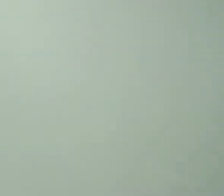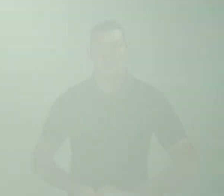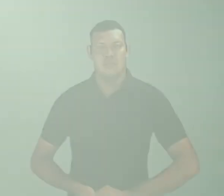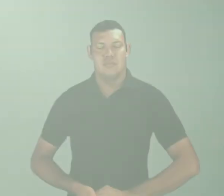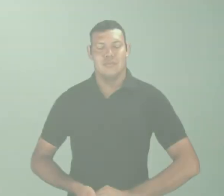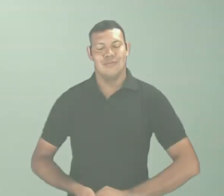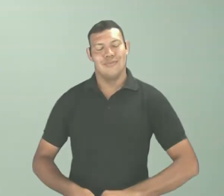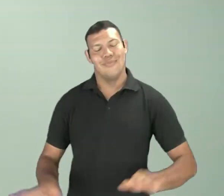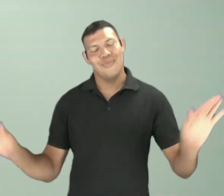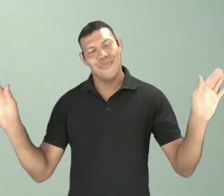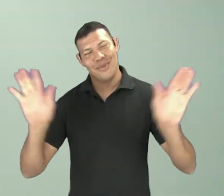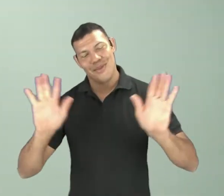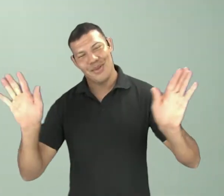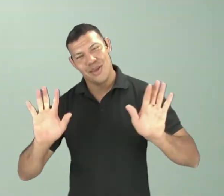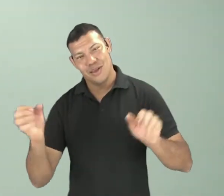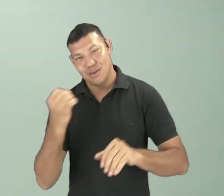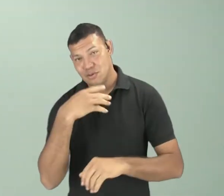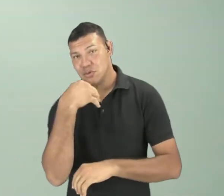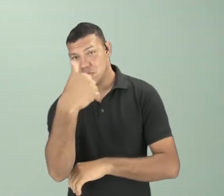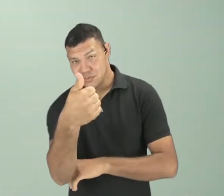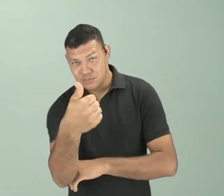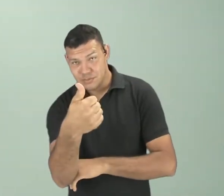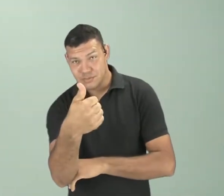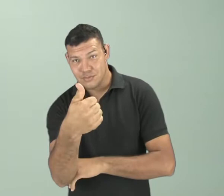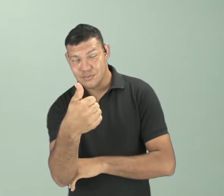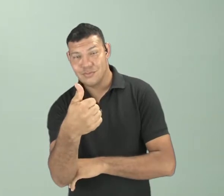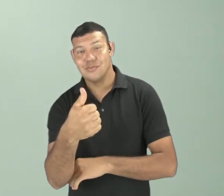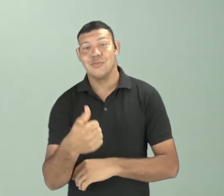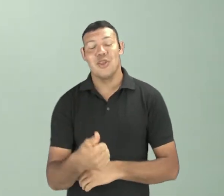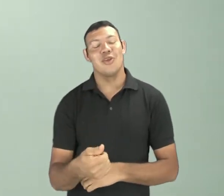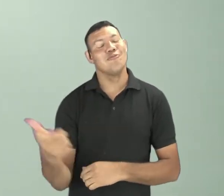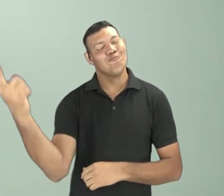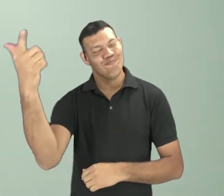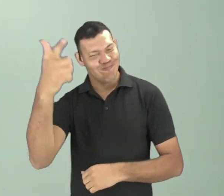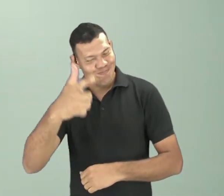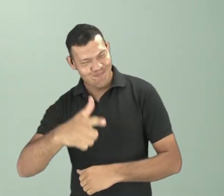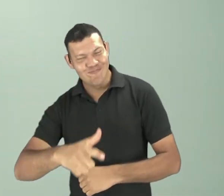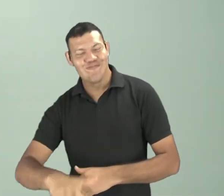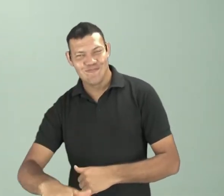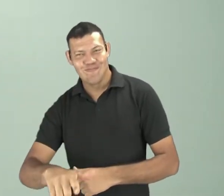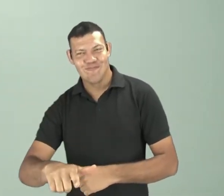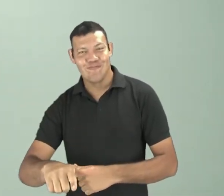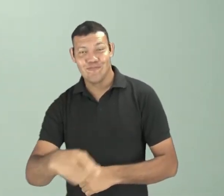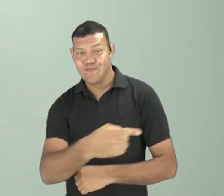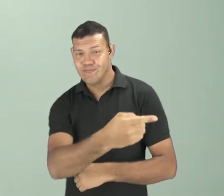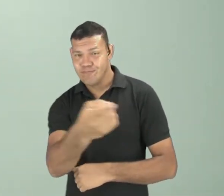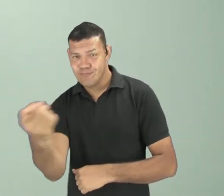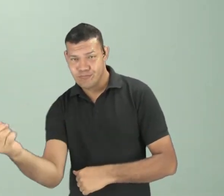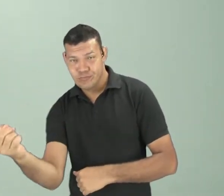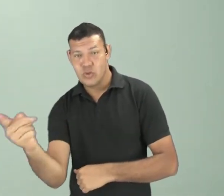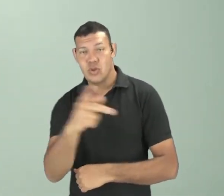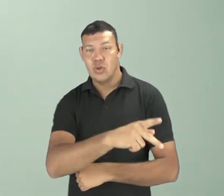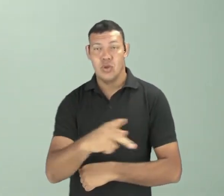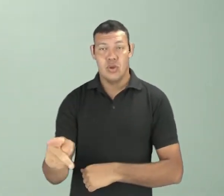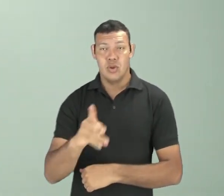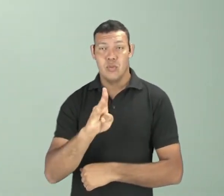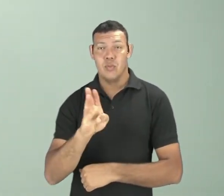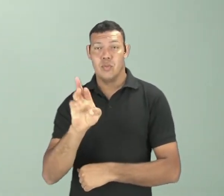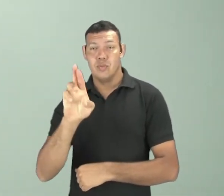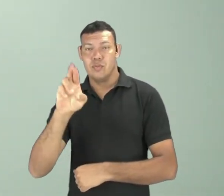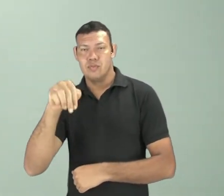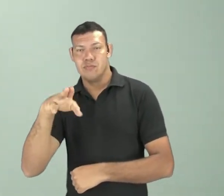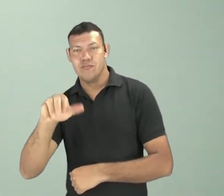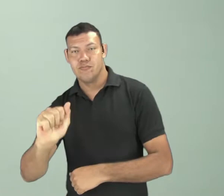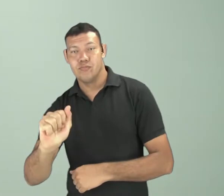Olá pessoal, tudo bem com vocês? Aqui com vocês novamente, tá? Professor Bruno da disciplina de